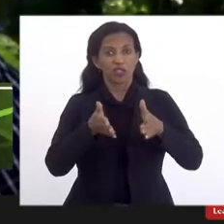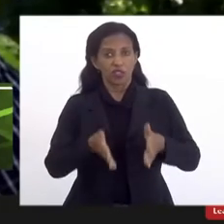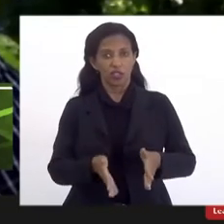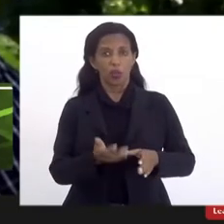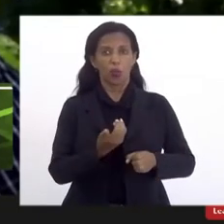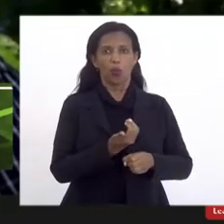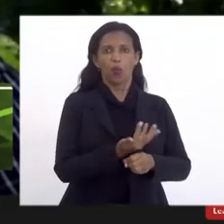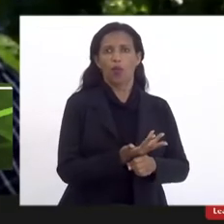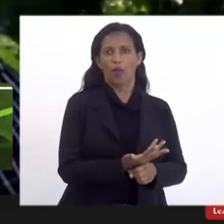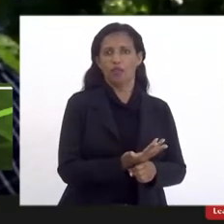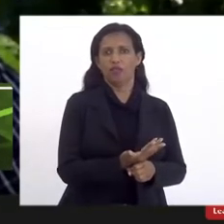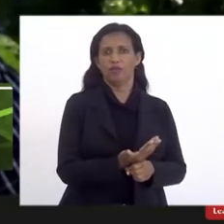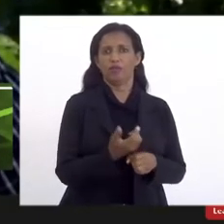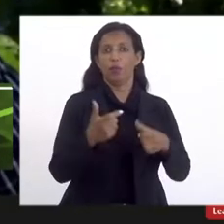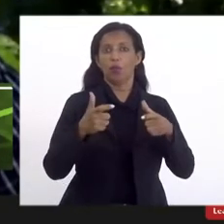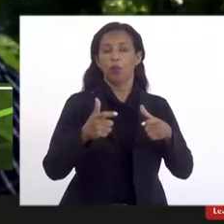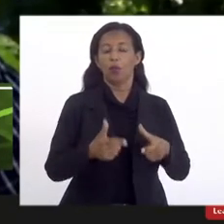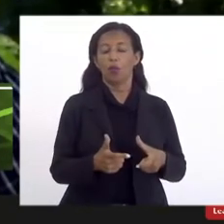onde foi